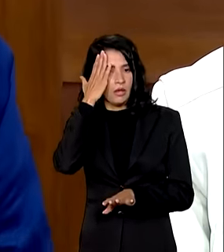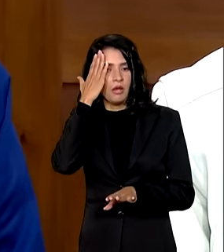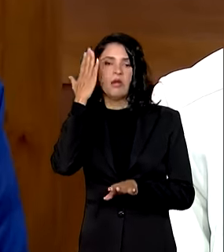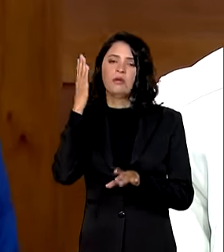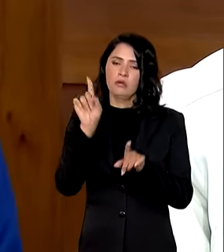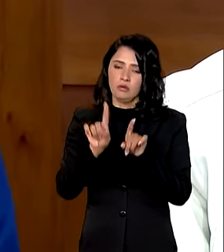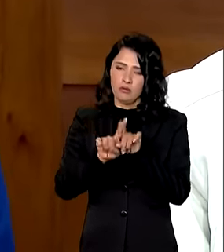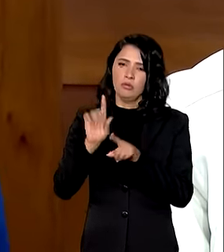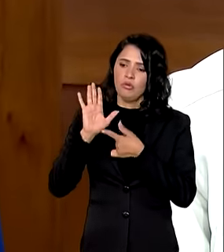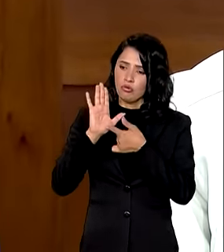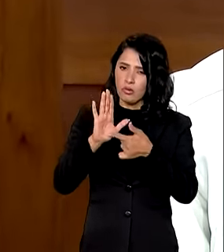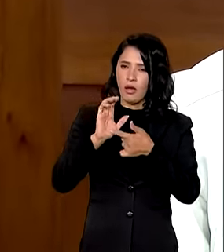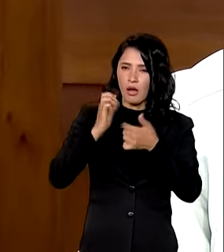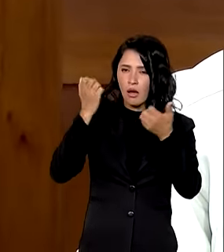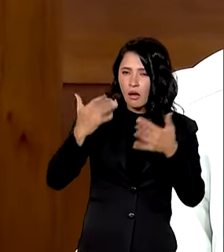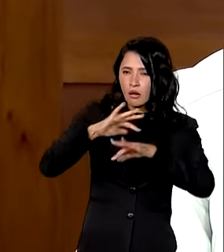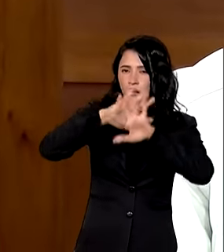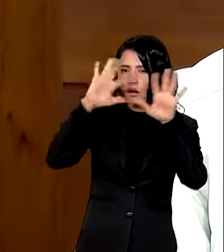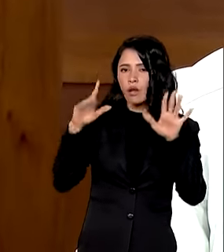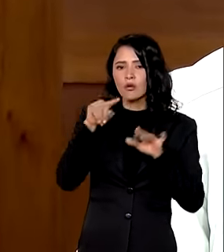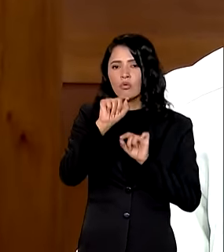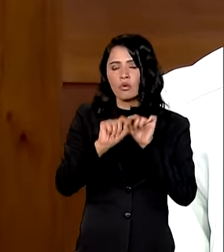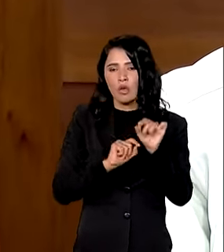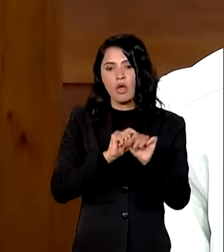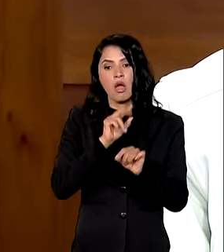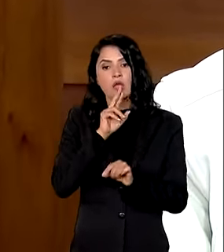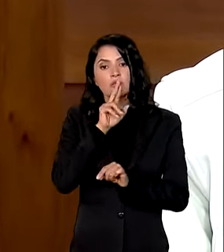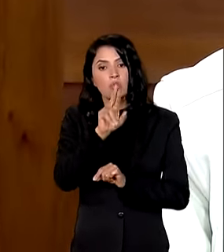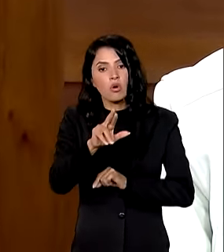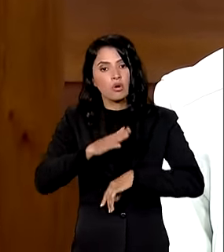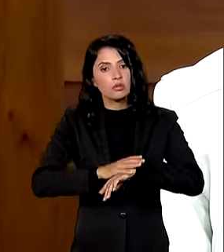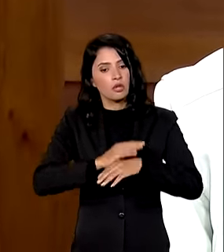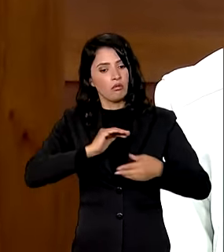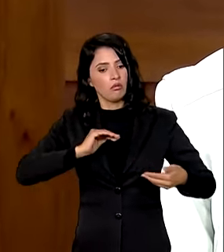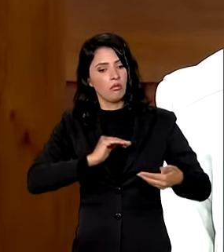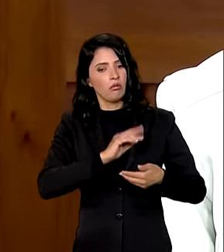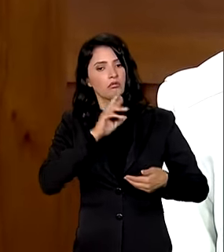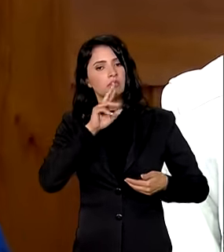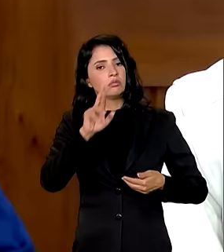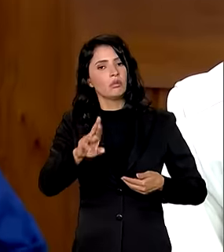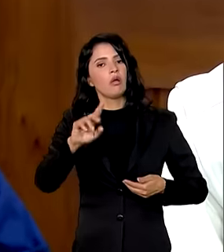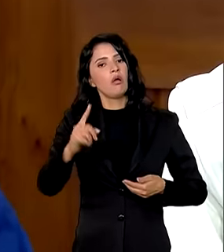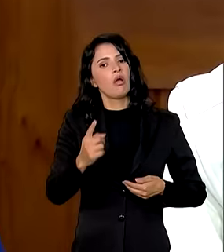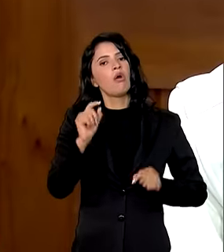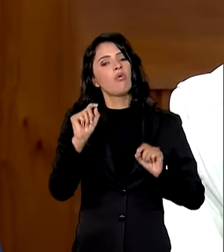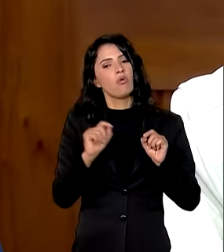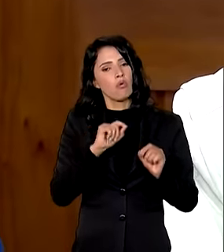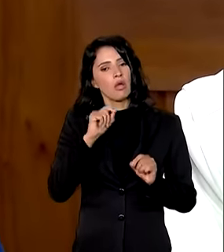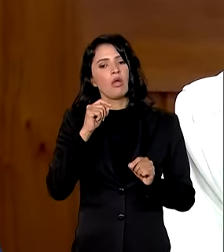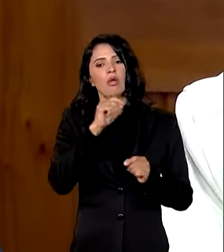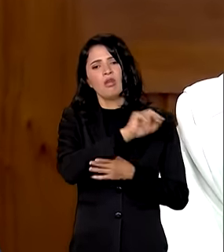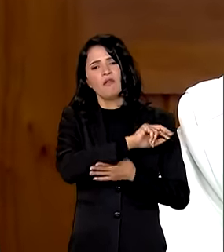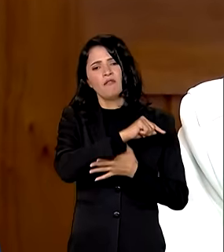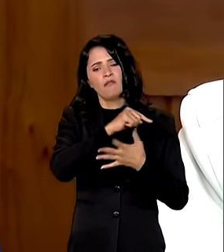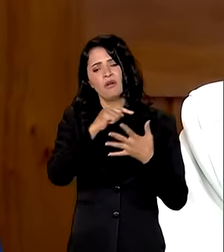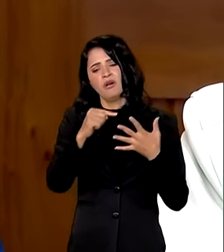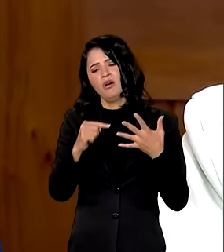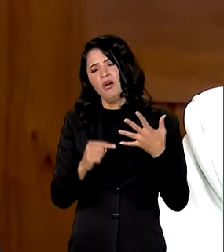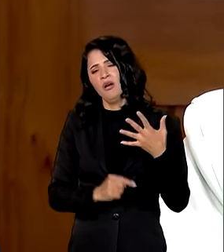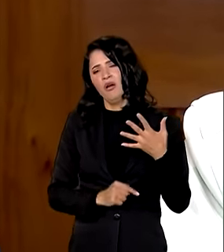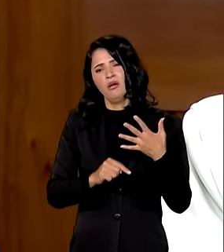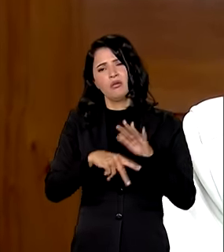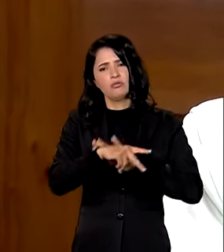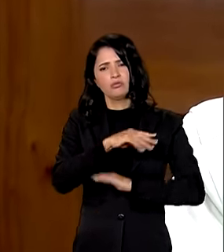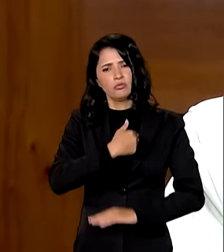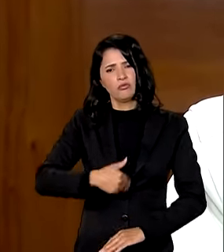esclarecimento que aqui a resposta da defesa civil é uma agenda de centenas de agendas do governo